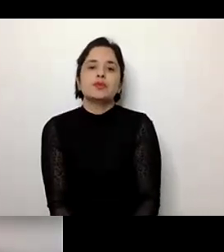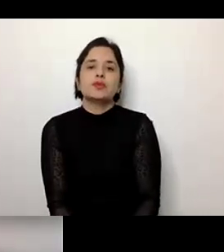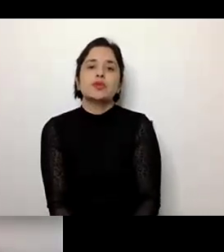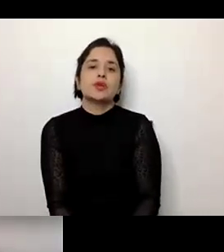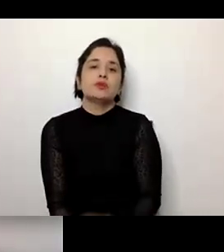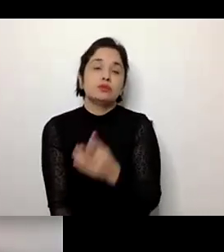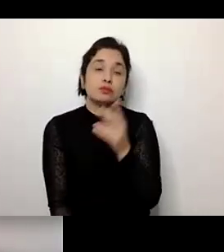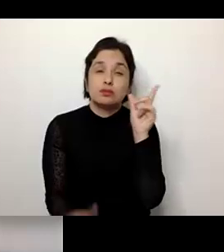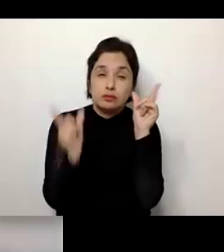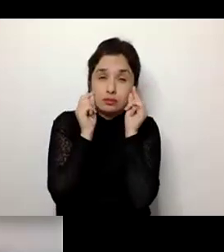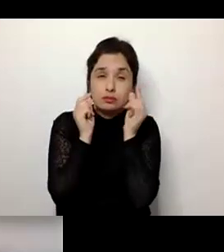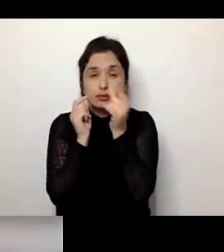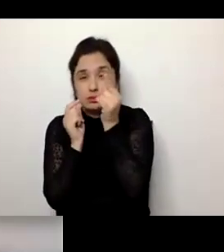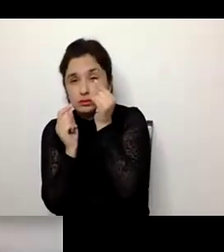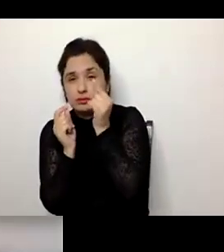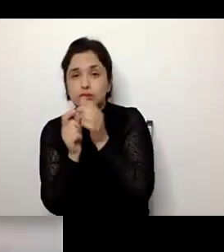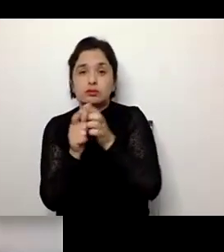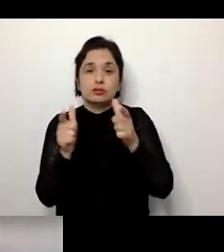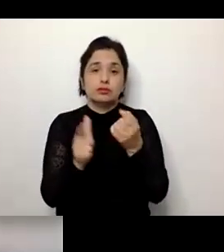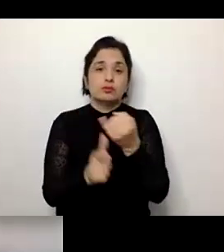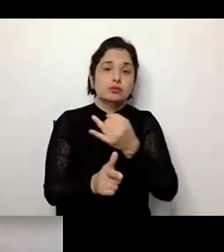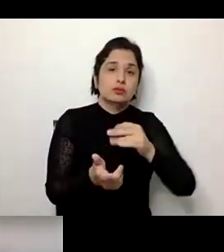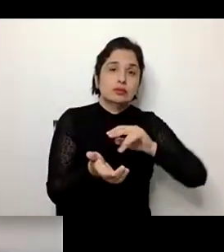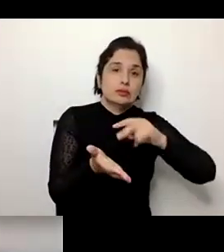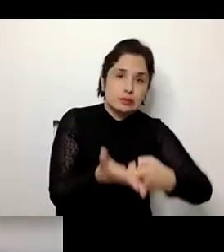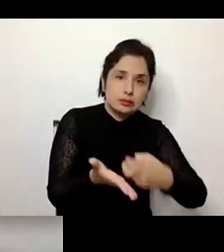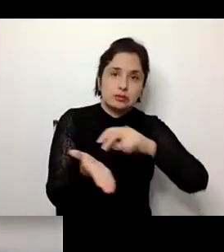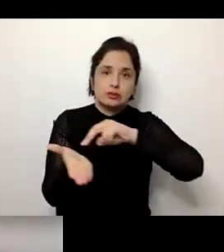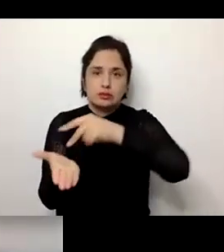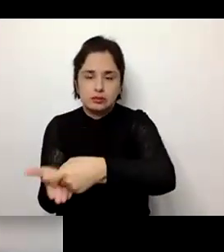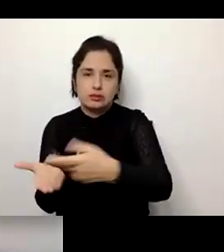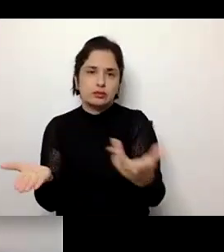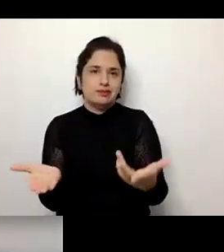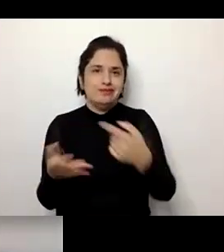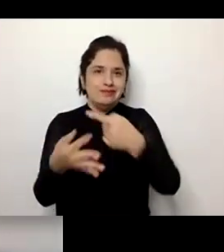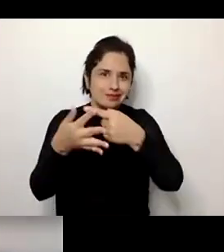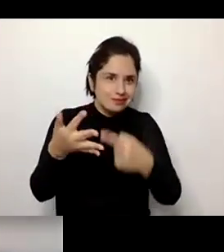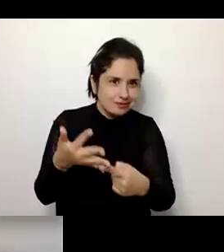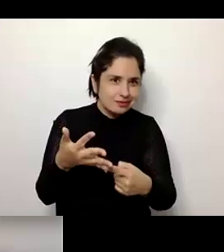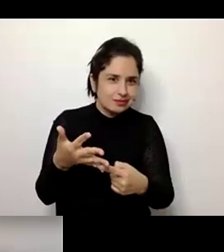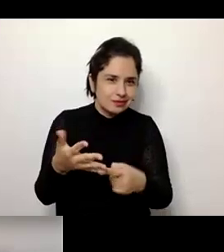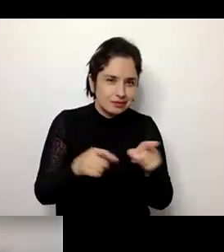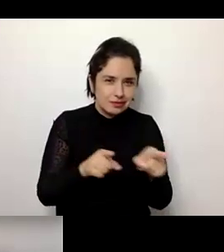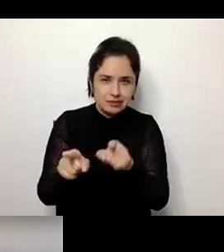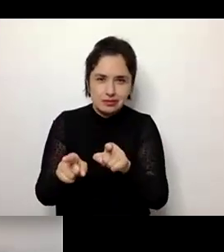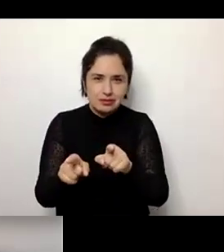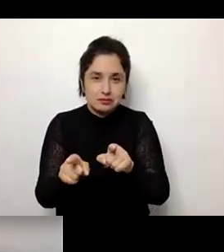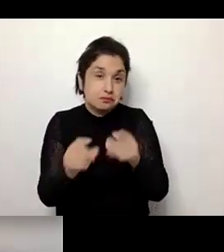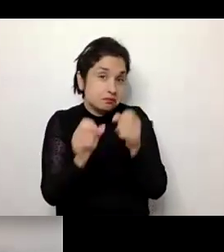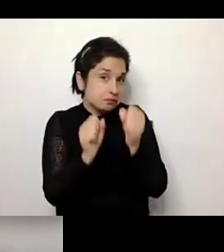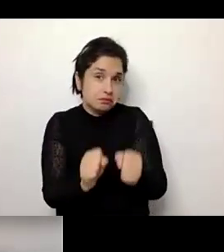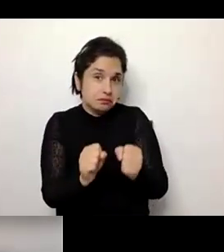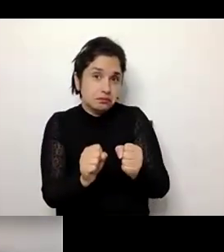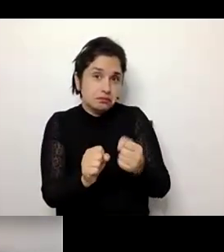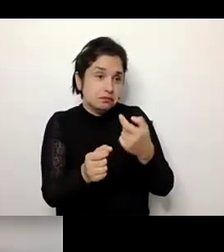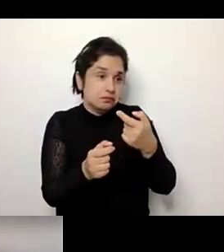sensoriales e o aumento do número de caídas. Então, justamente, se bem isto parecia muito comum, ou seja, muito comum também dentro